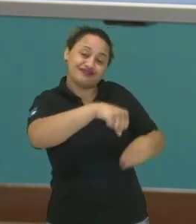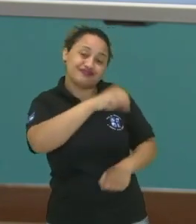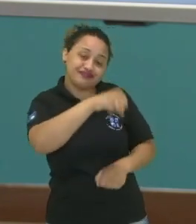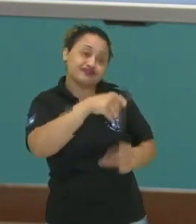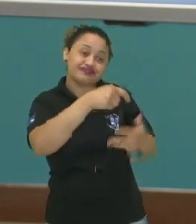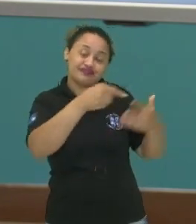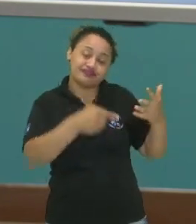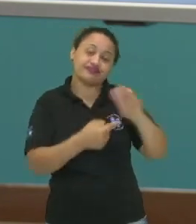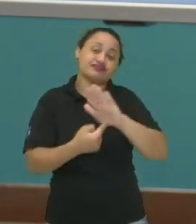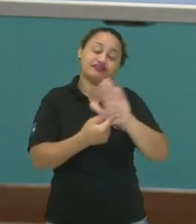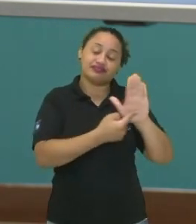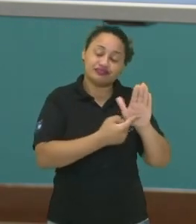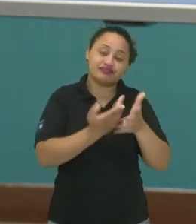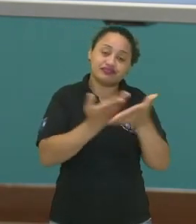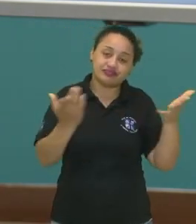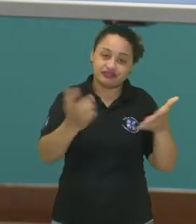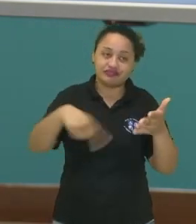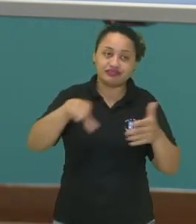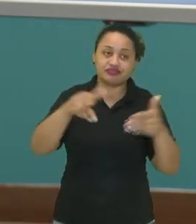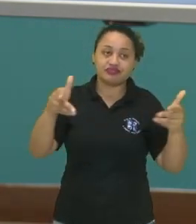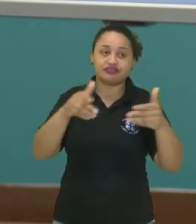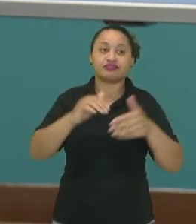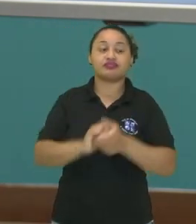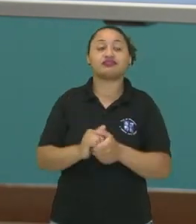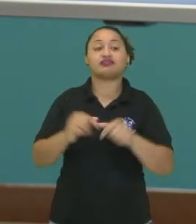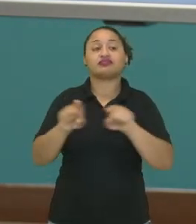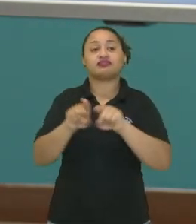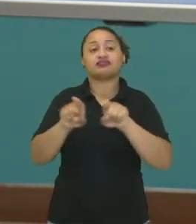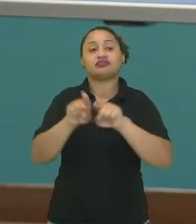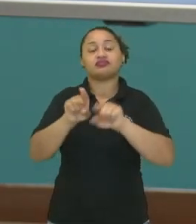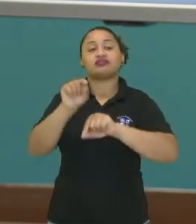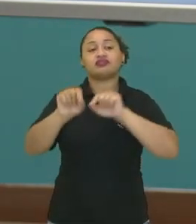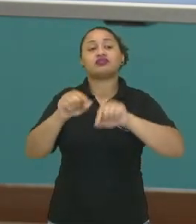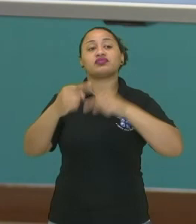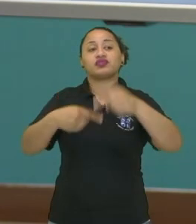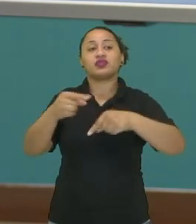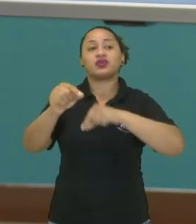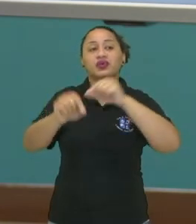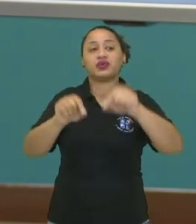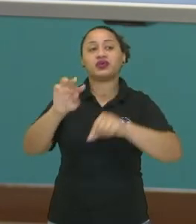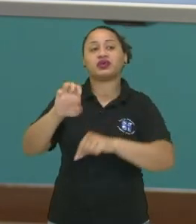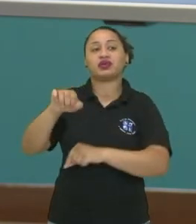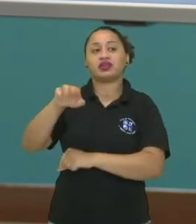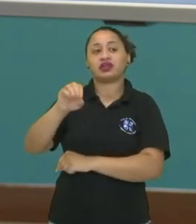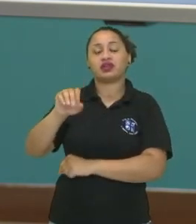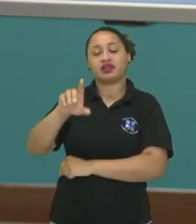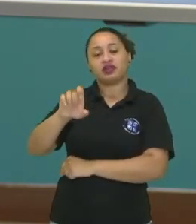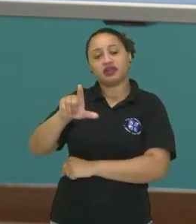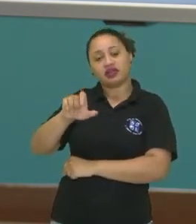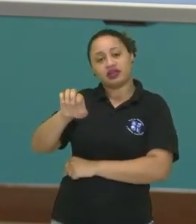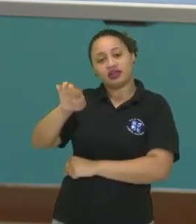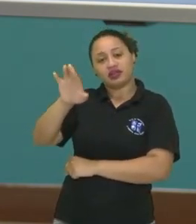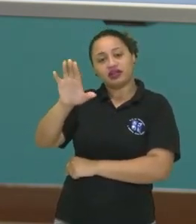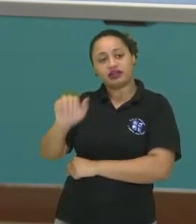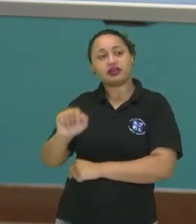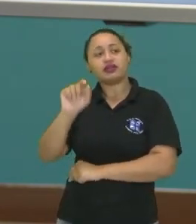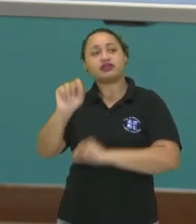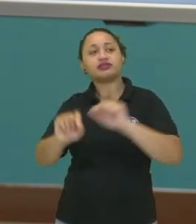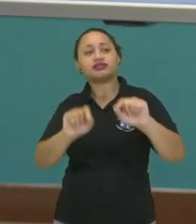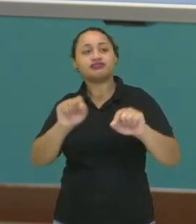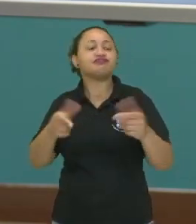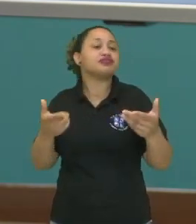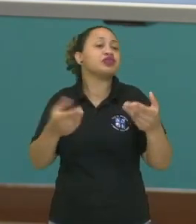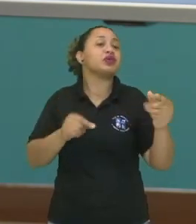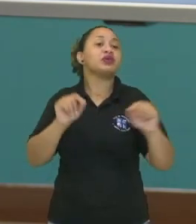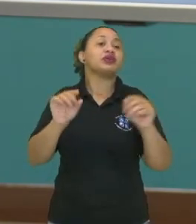essas aqui que nós acabamos de apresentar. Agora nós vamos falar do quê? Da usina termoelétrica, né? O